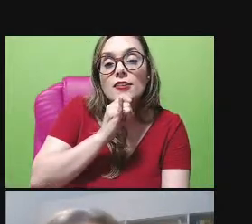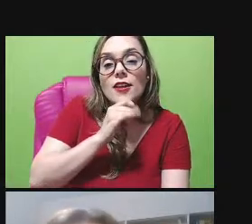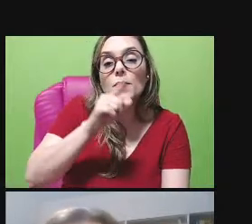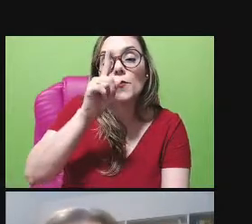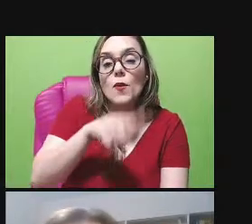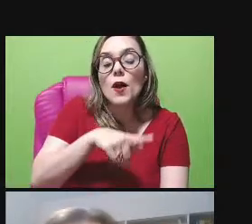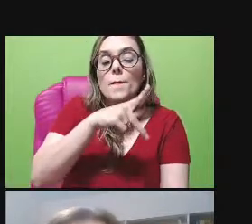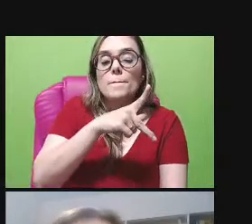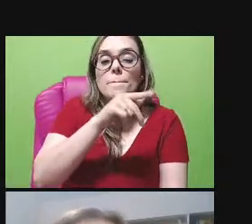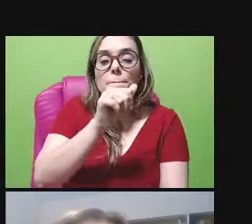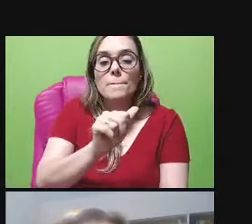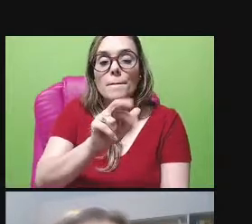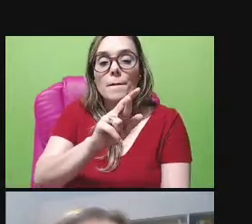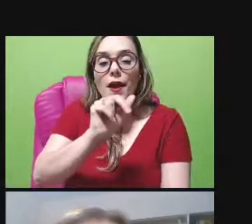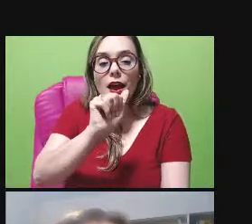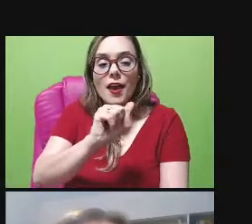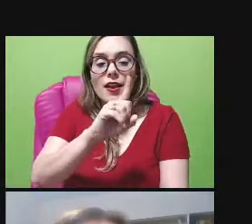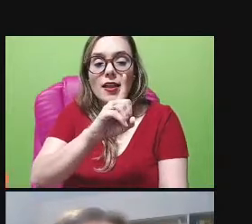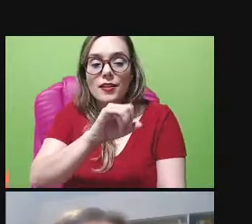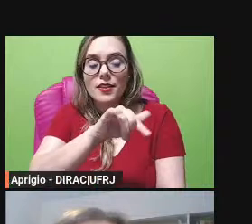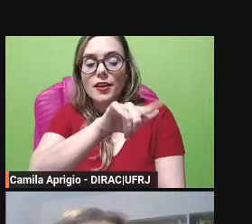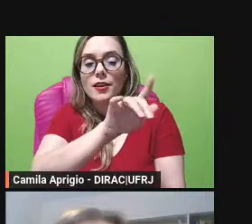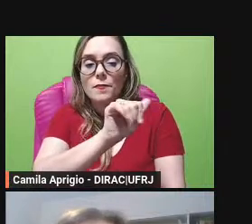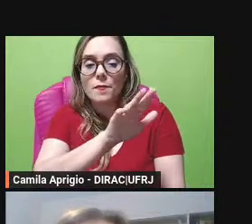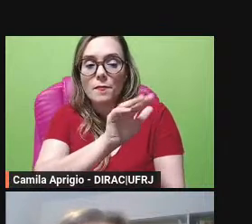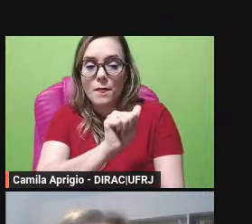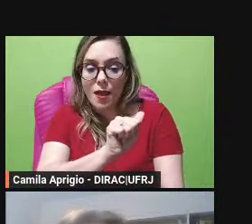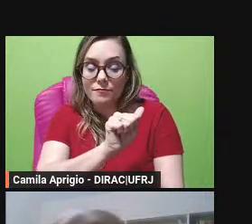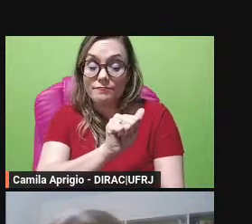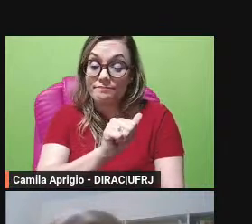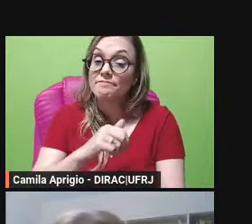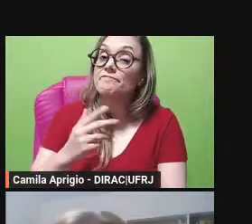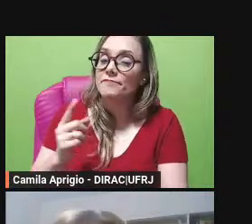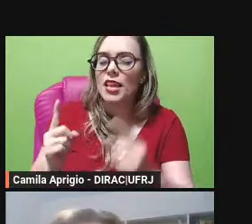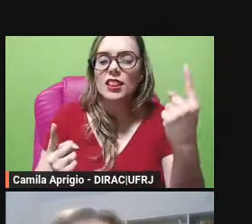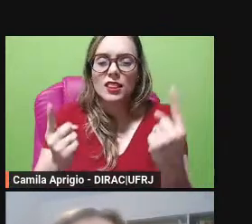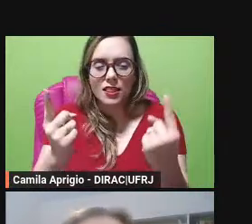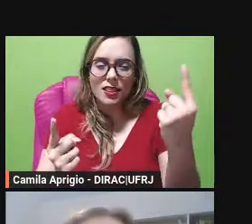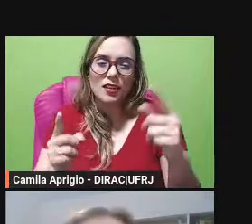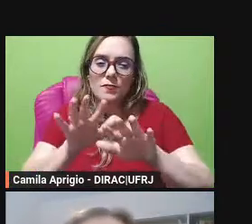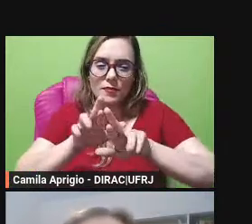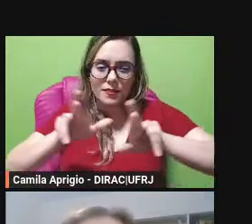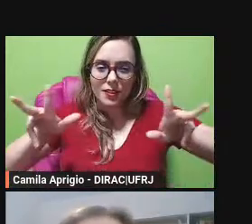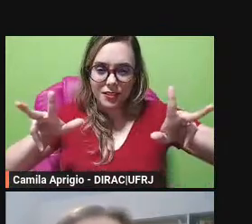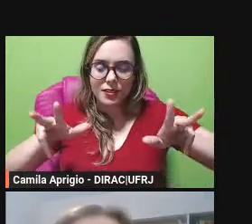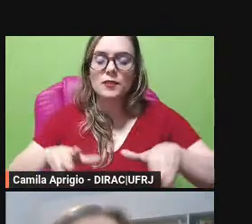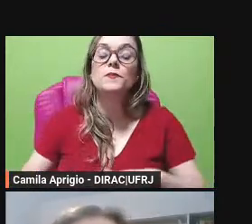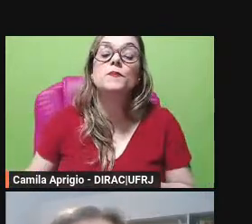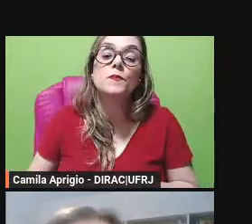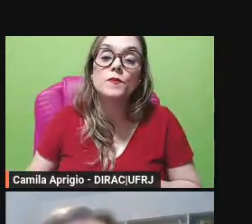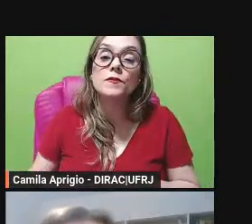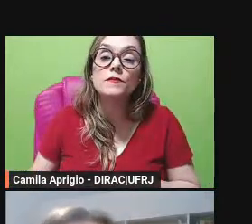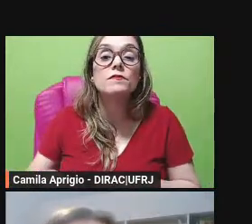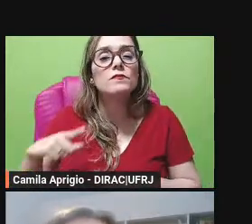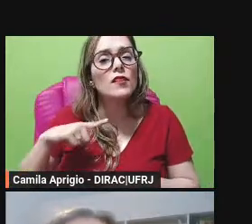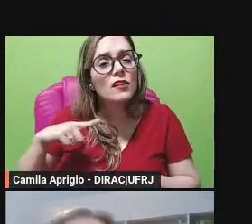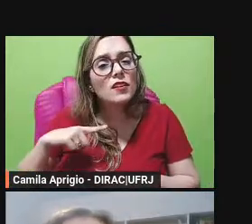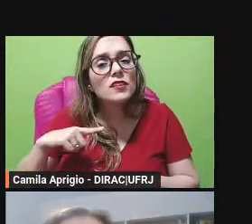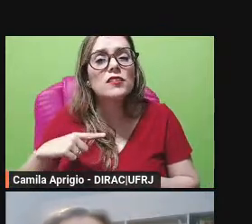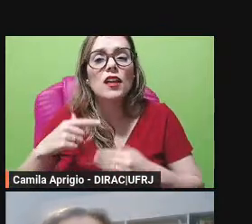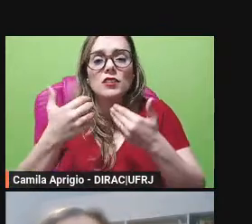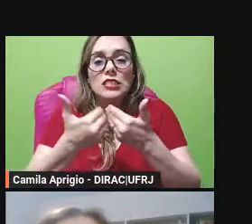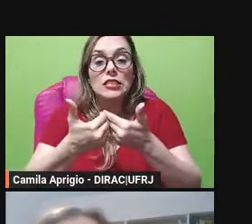contexto da fábula nomeiam o gênero fábula tá então veja nos dois casos